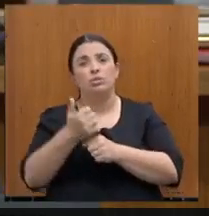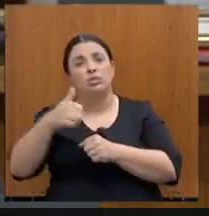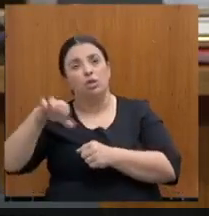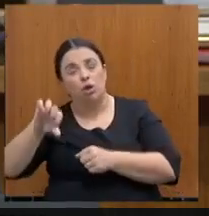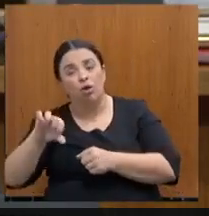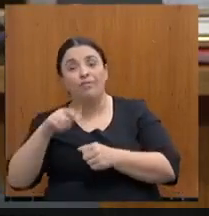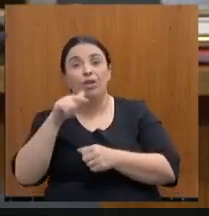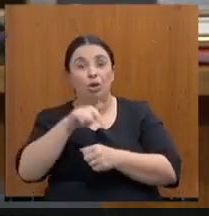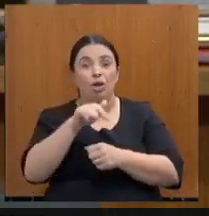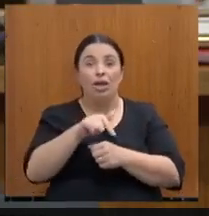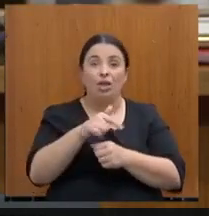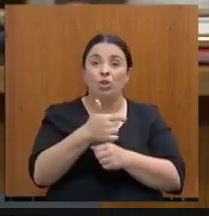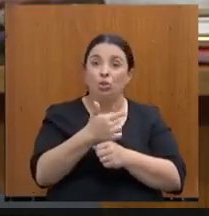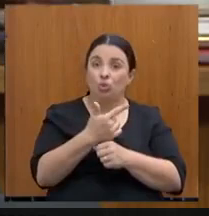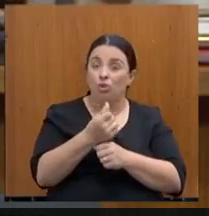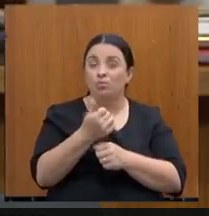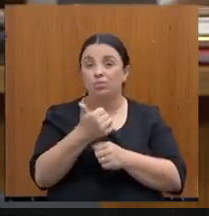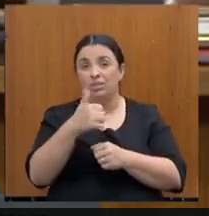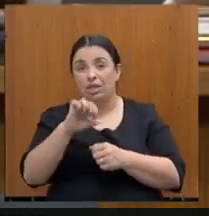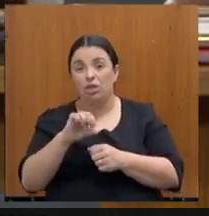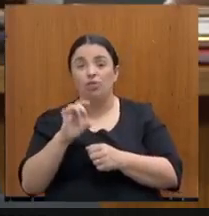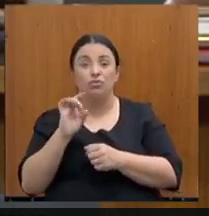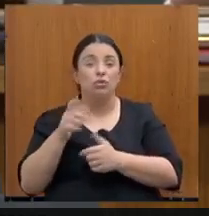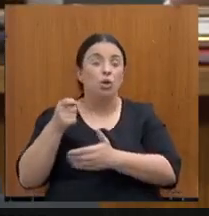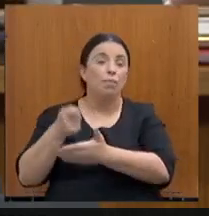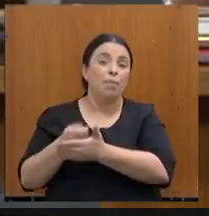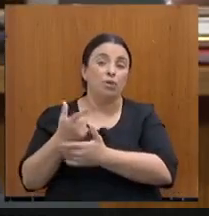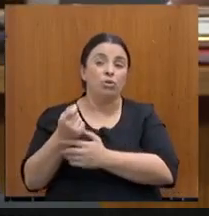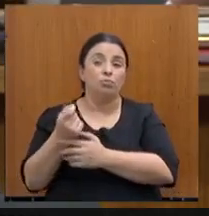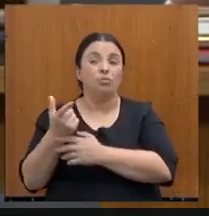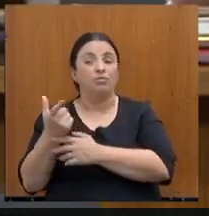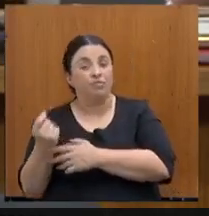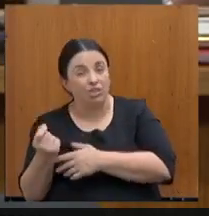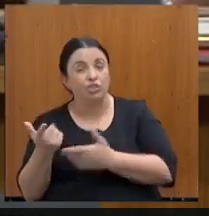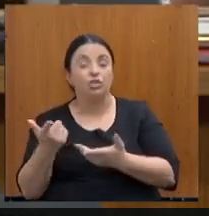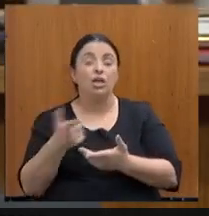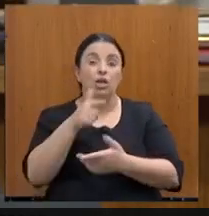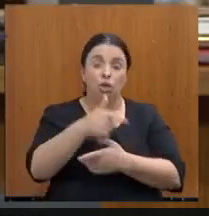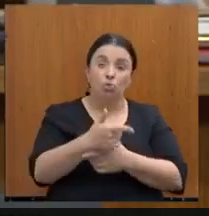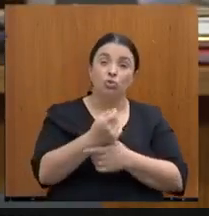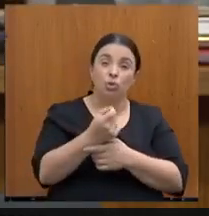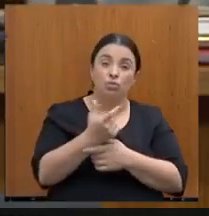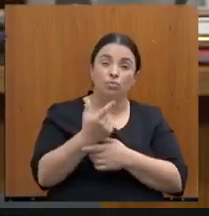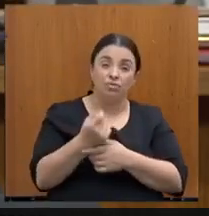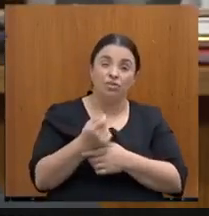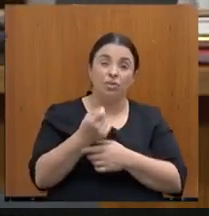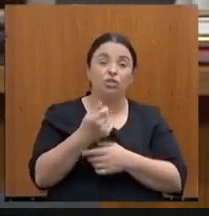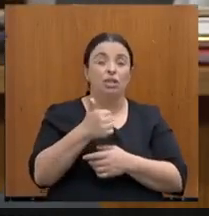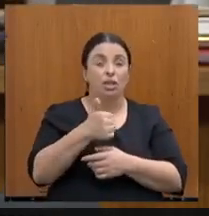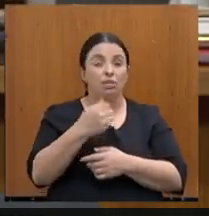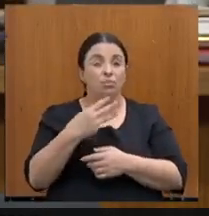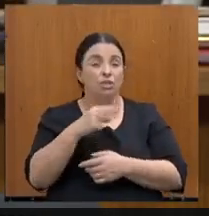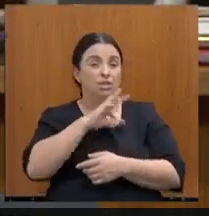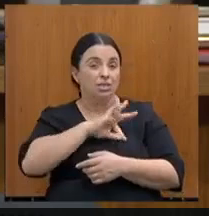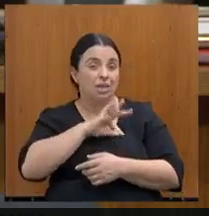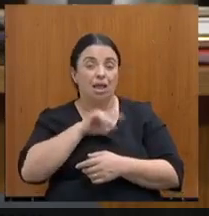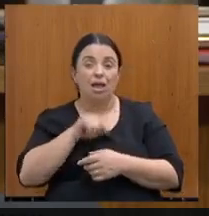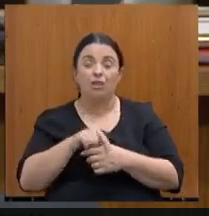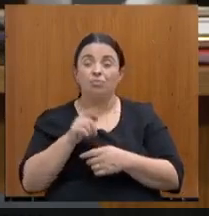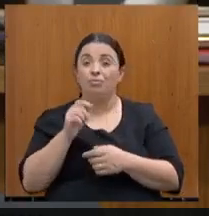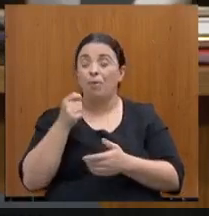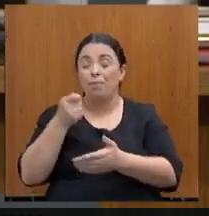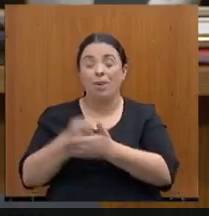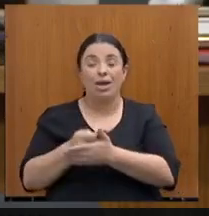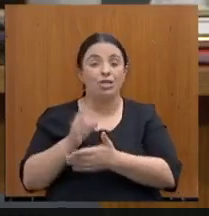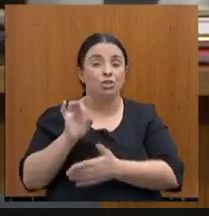2020 e o de 2020 só pago em 2021, ou seja, a gente ainda deve ao servidor a unificação de datas